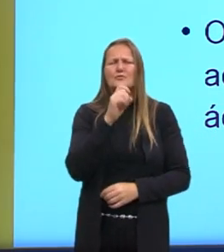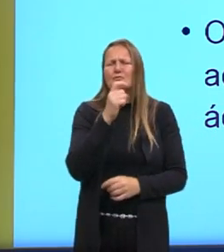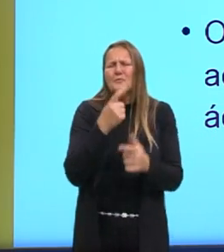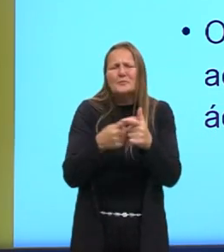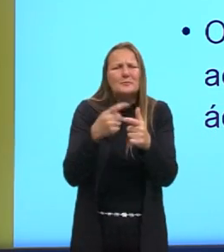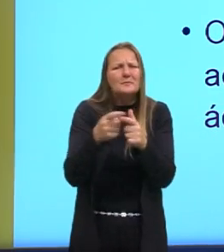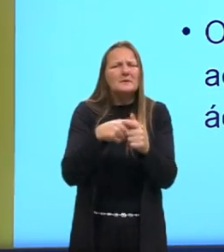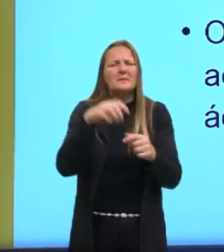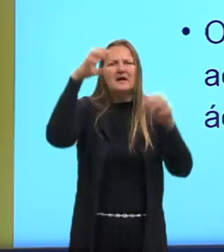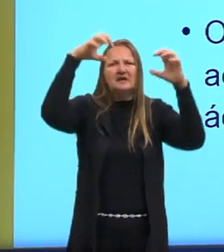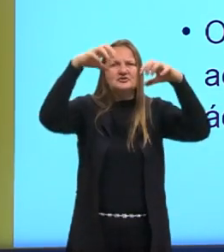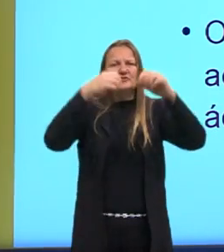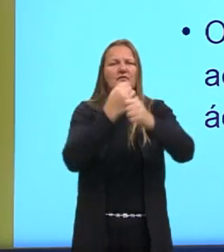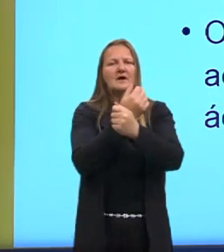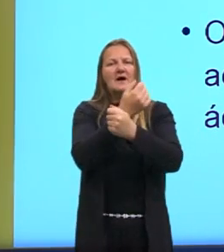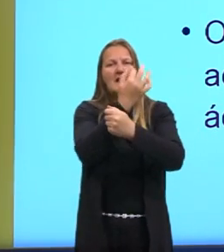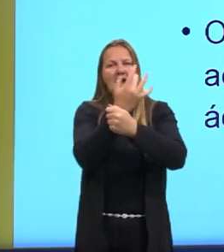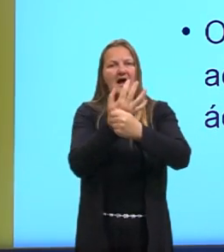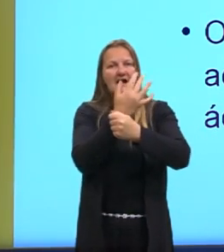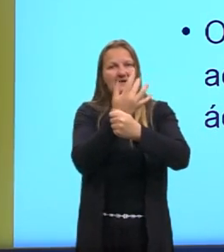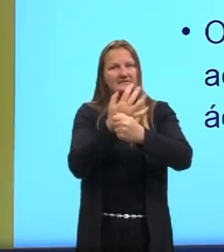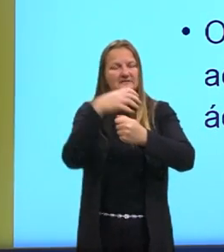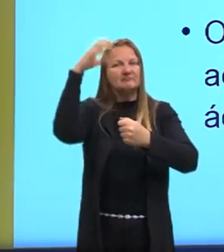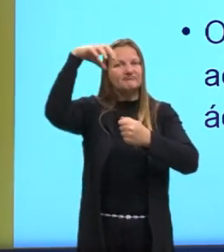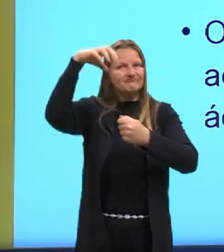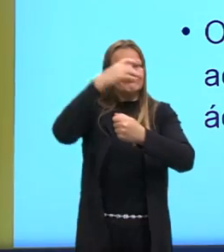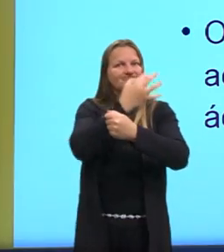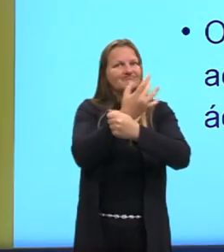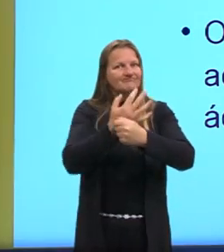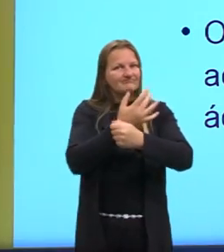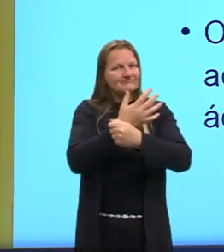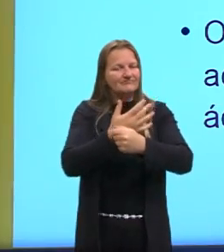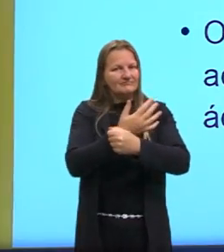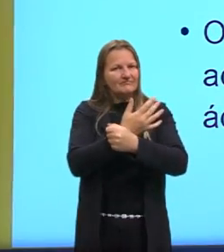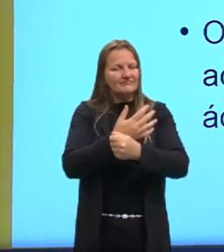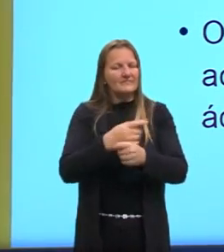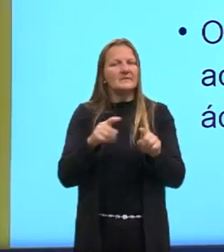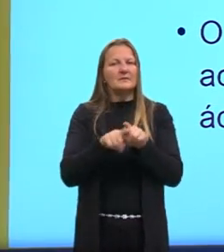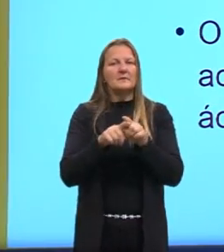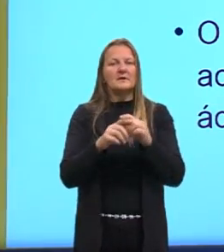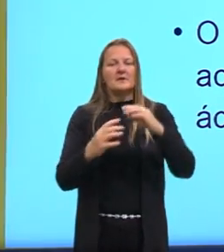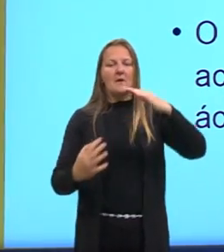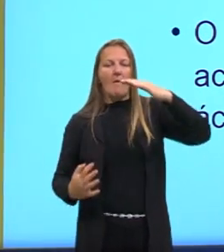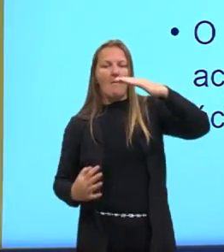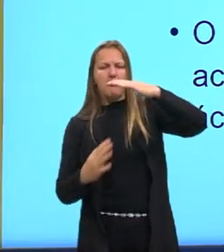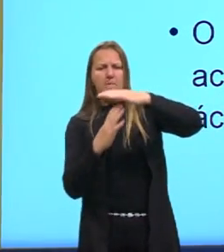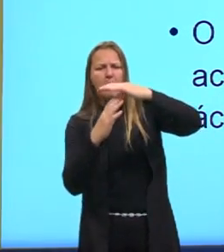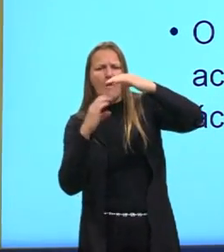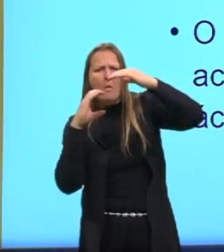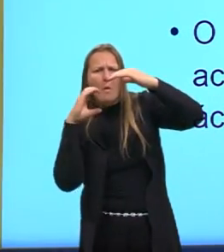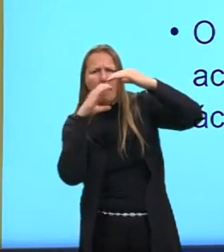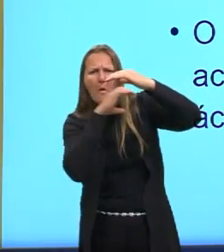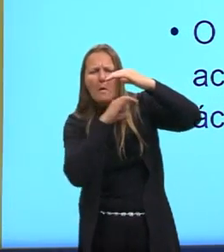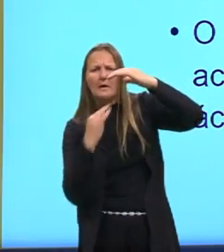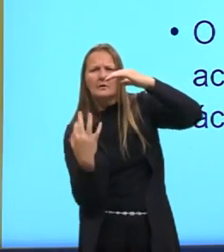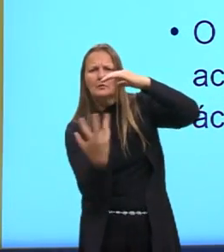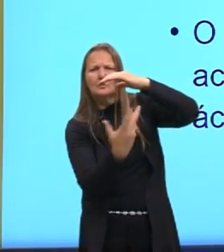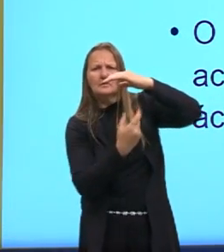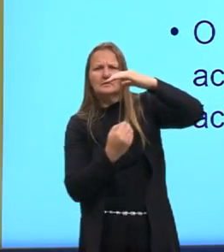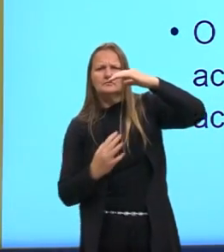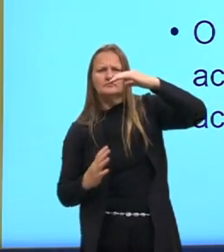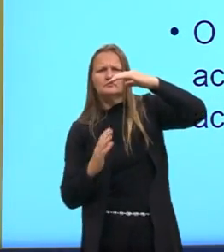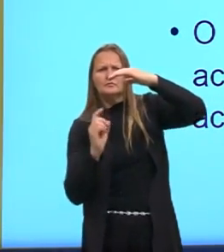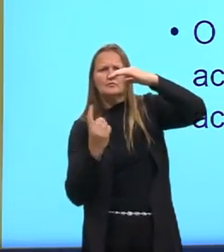Como da chuva ácida, além de contribuir para o aumento do efeito estufa e aquecimento global. Tá, gente?